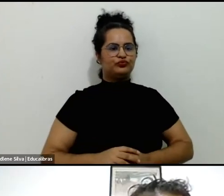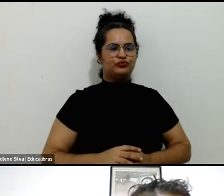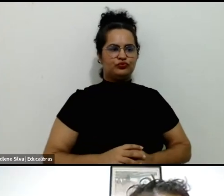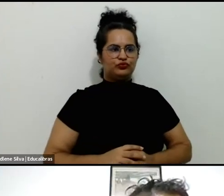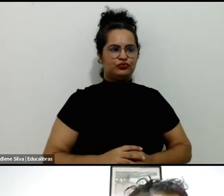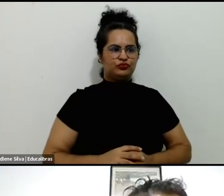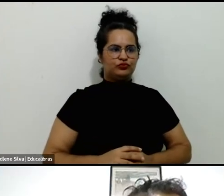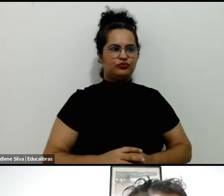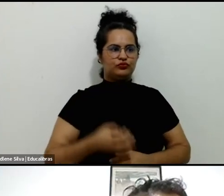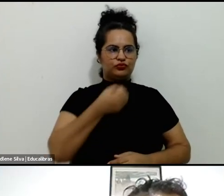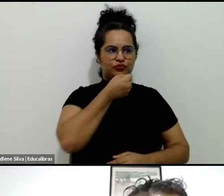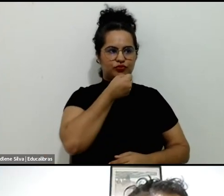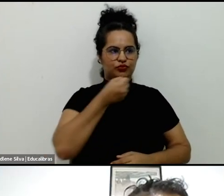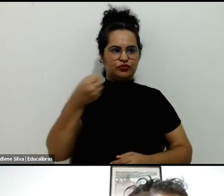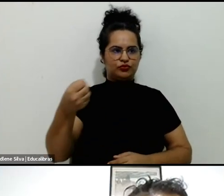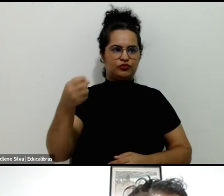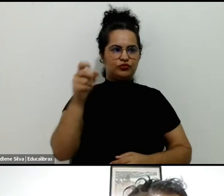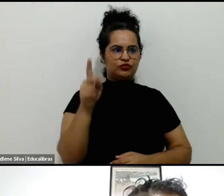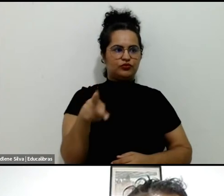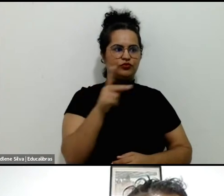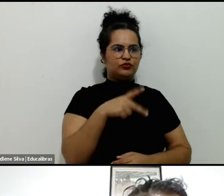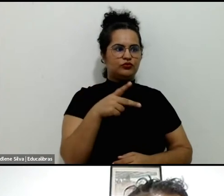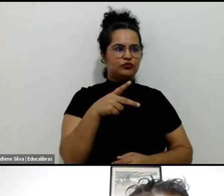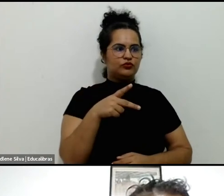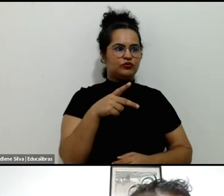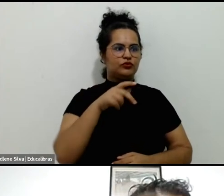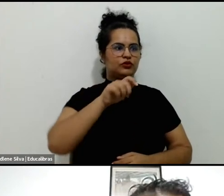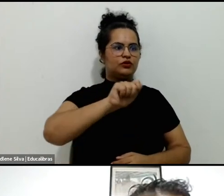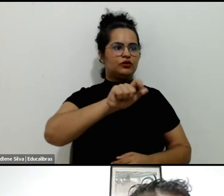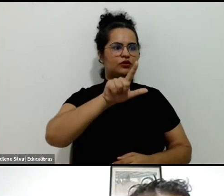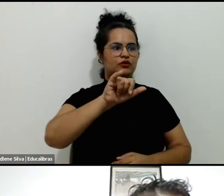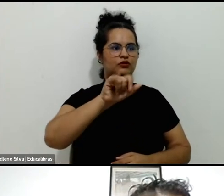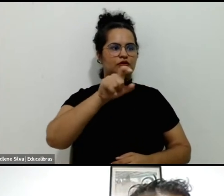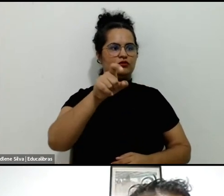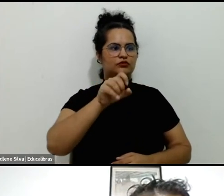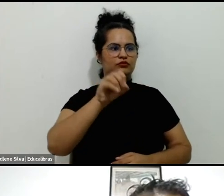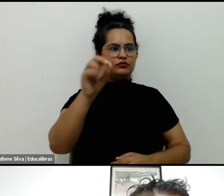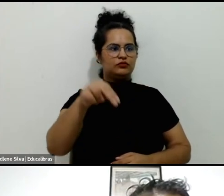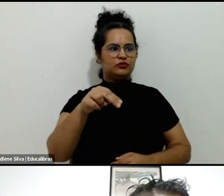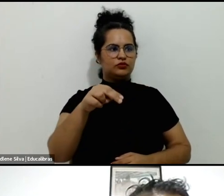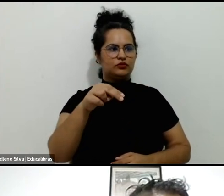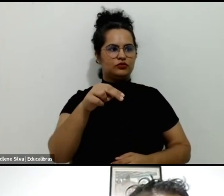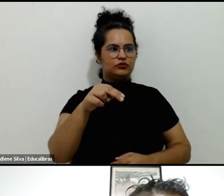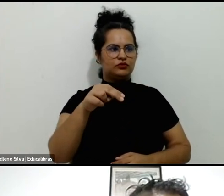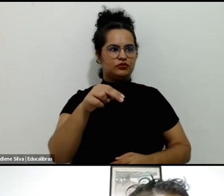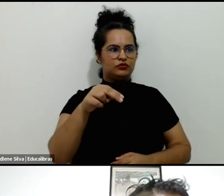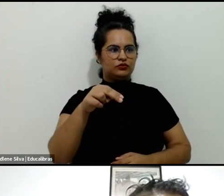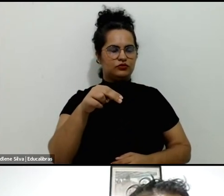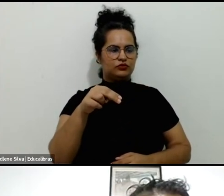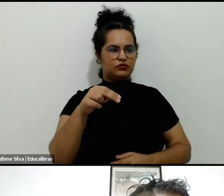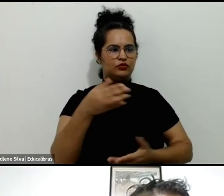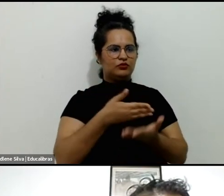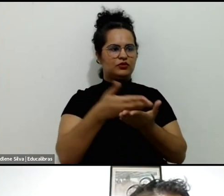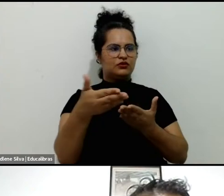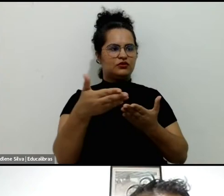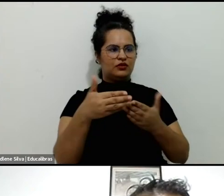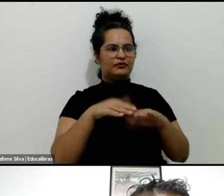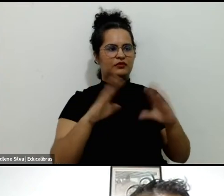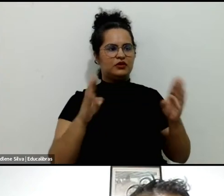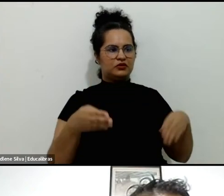Faço a palavra ao professor Carlos, que dará início à mesa. Obrigado. Boa tarde, pessoal.